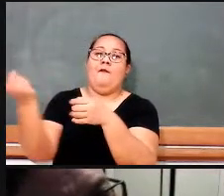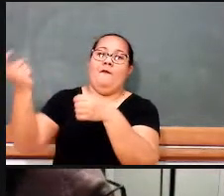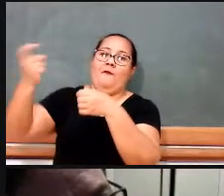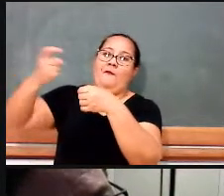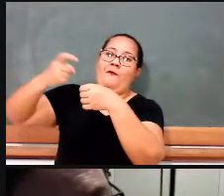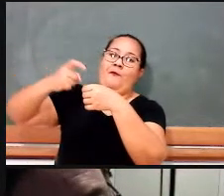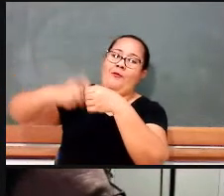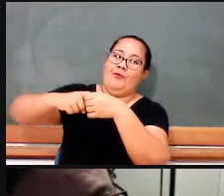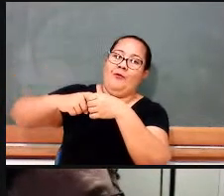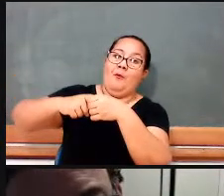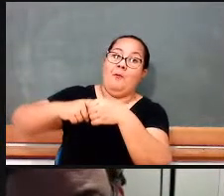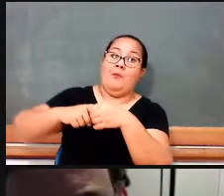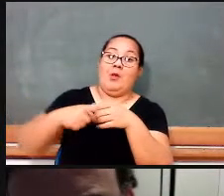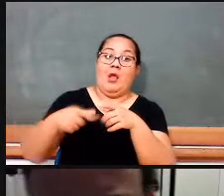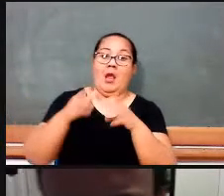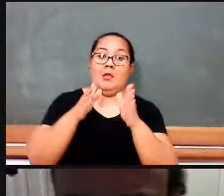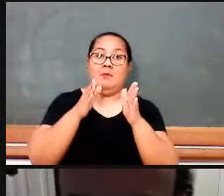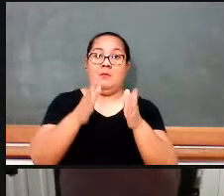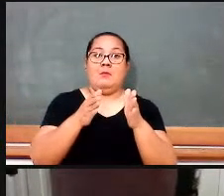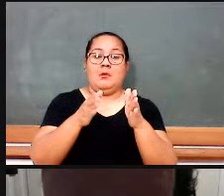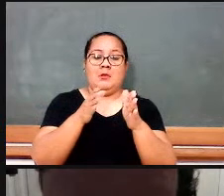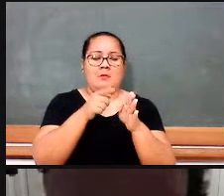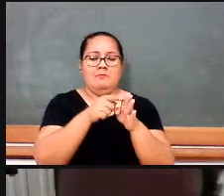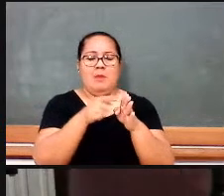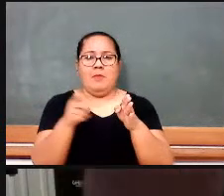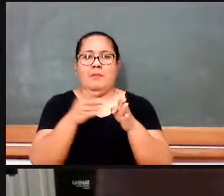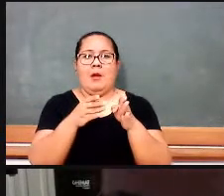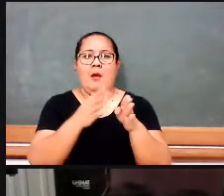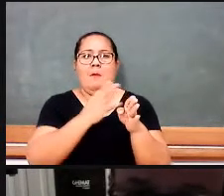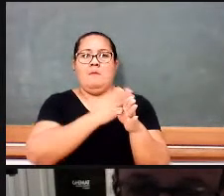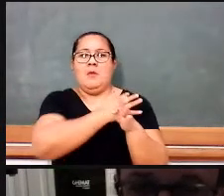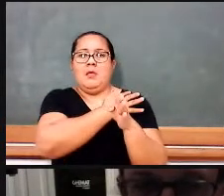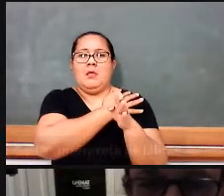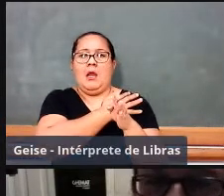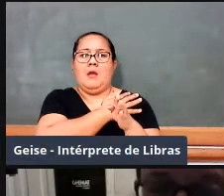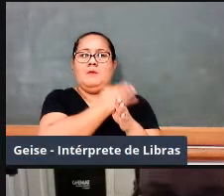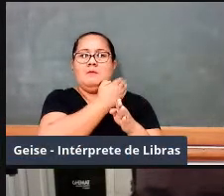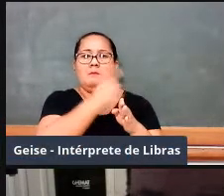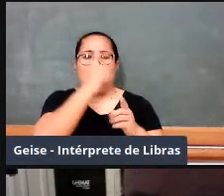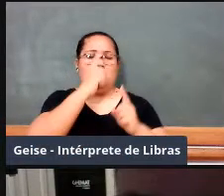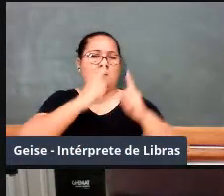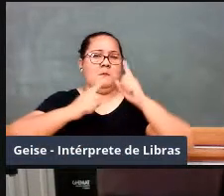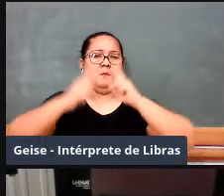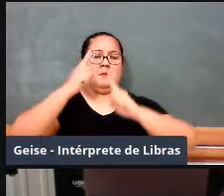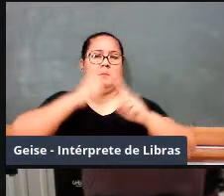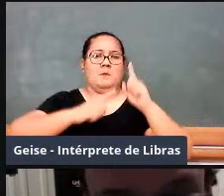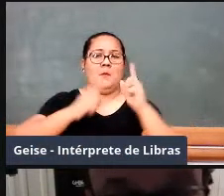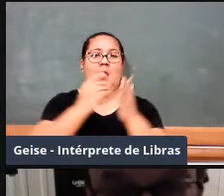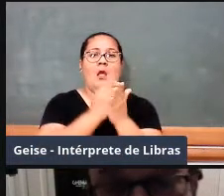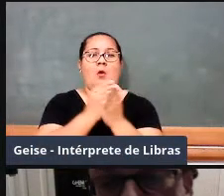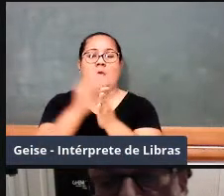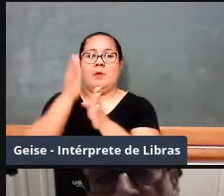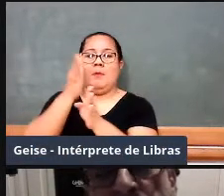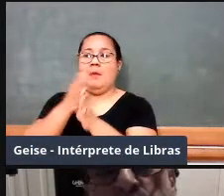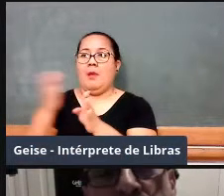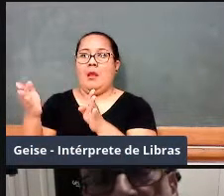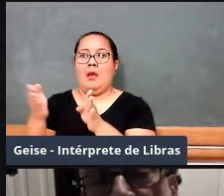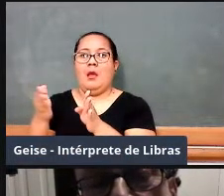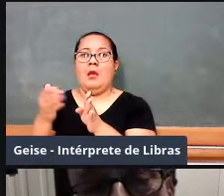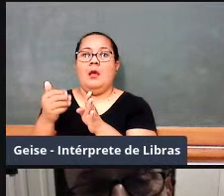o período militar, fomos votar no 14, 15 de novembro de 1982,